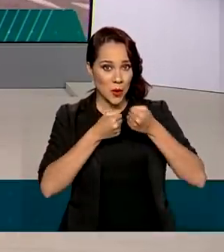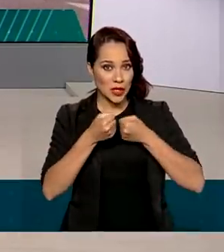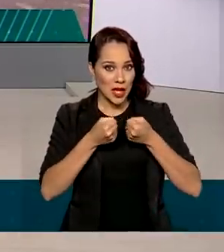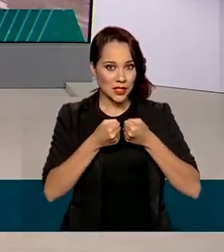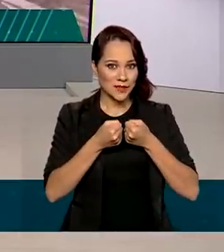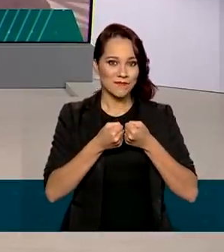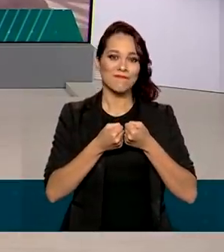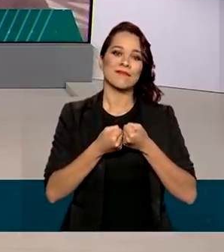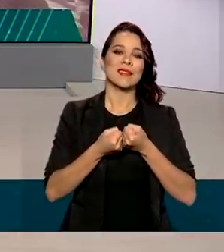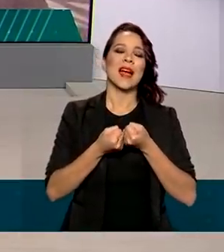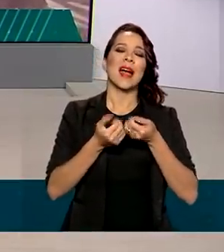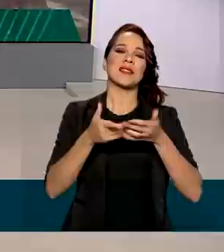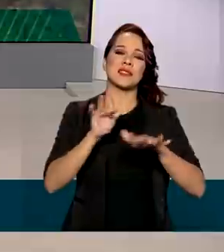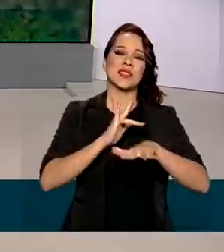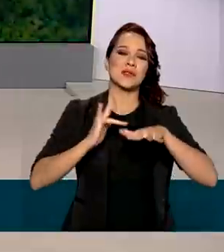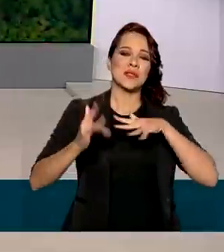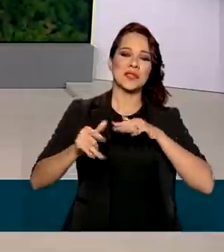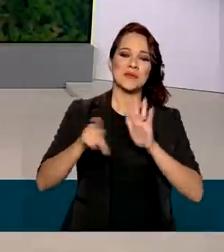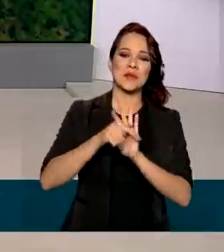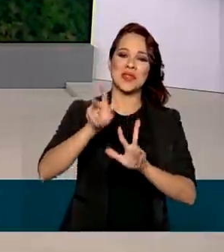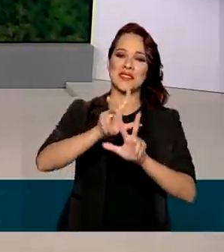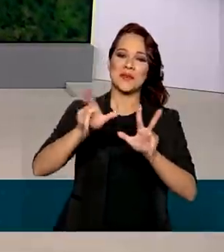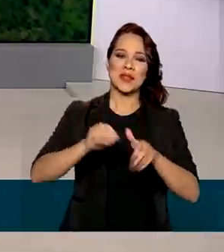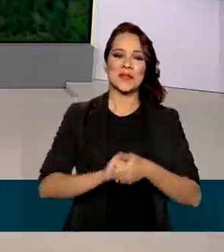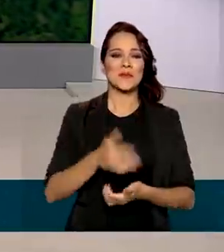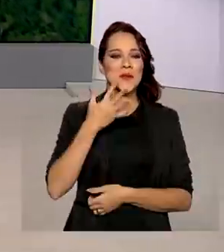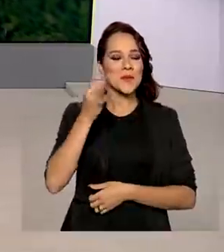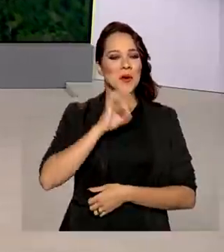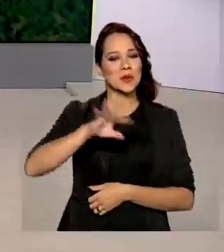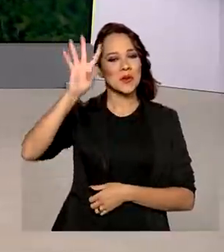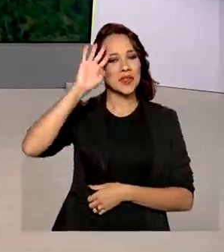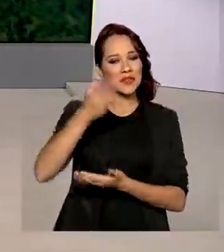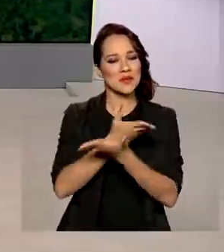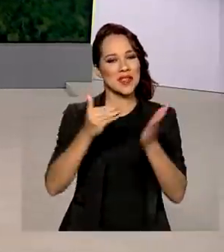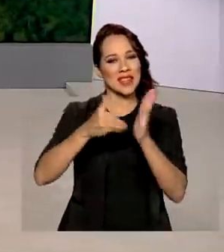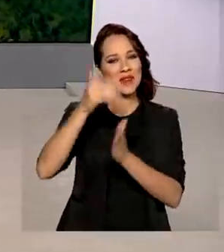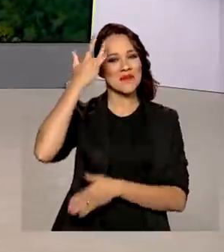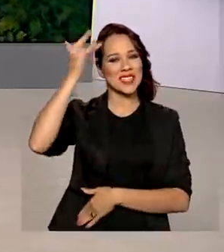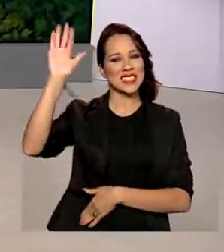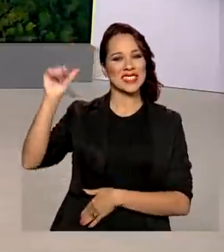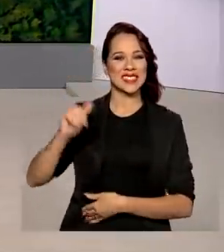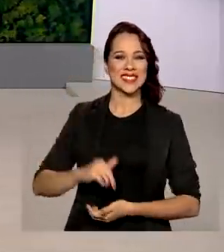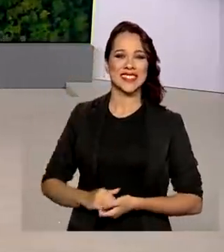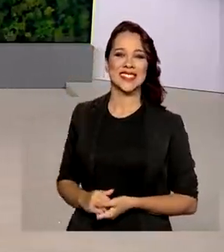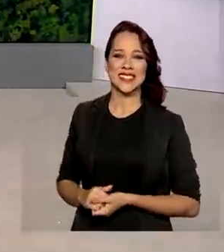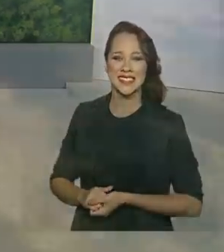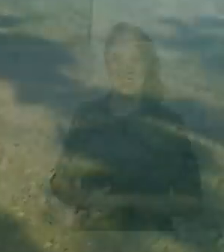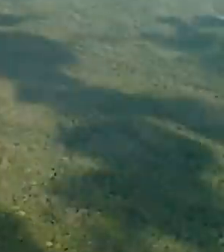de hoje. Acesse as redes sociais da TV Brasil. Uma ótima quarta-feira para você e até amanhã.